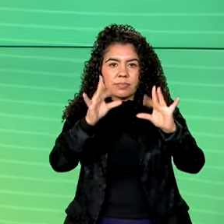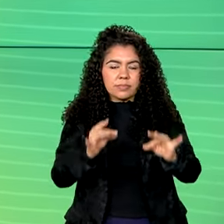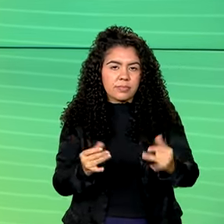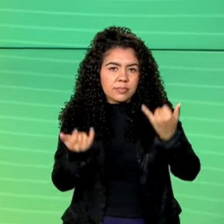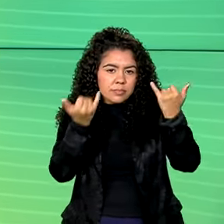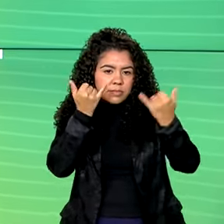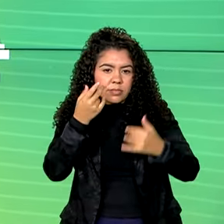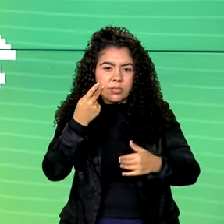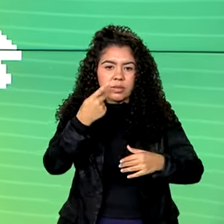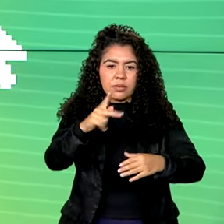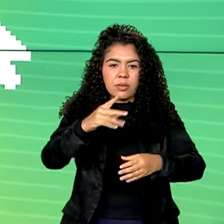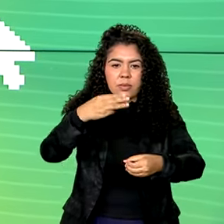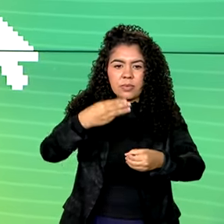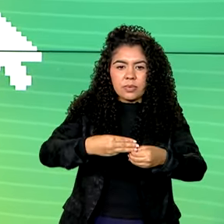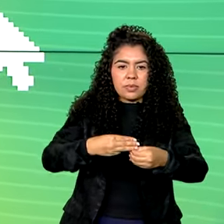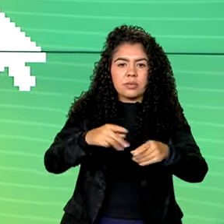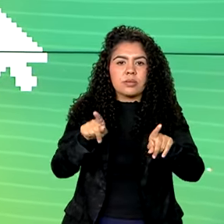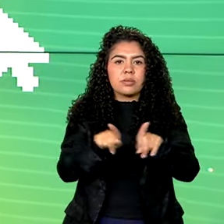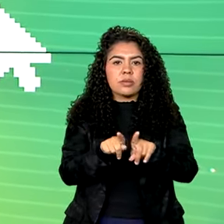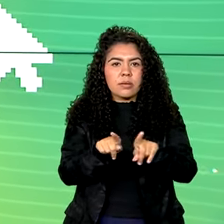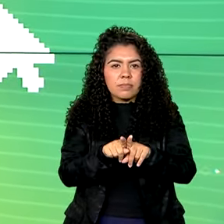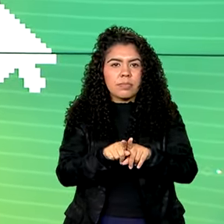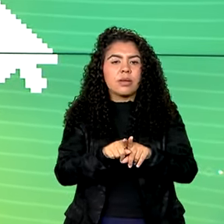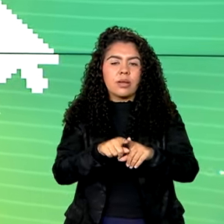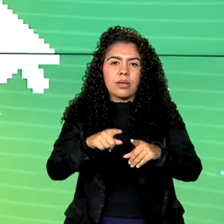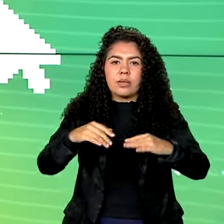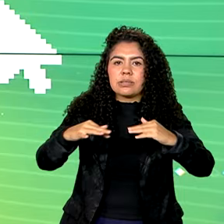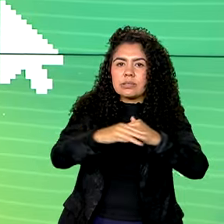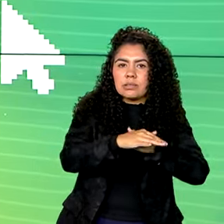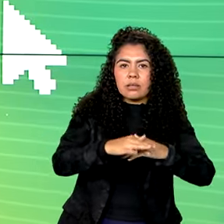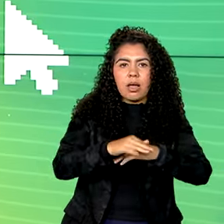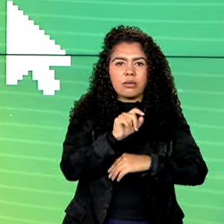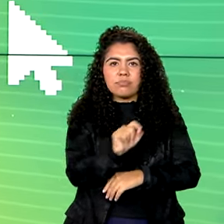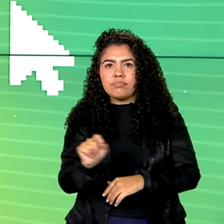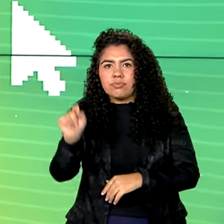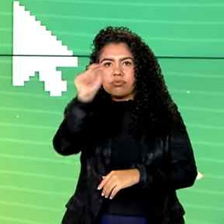seu município ou alguma outra cidade e região do país.